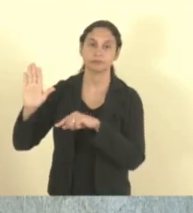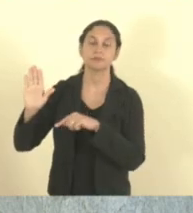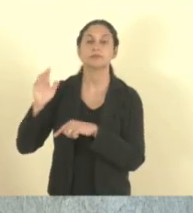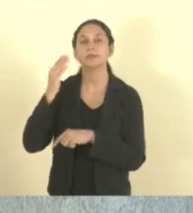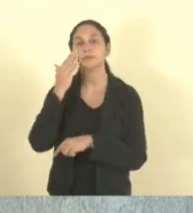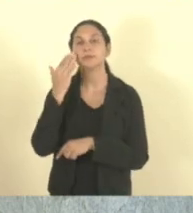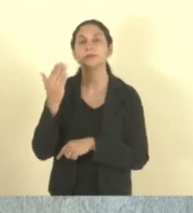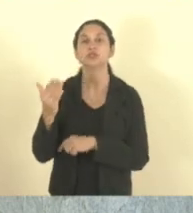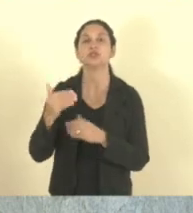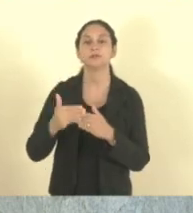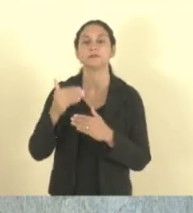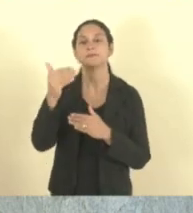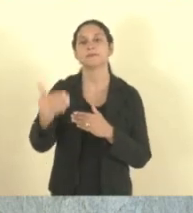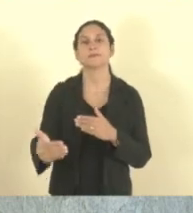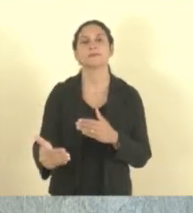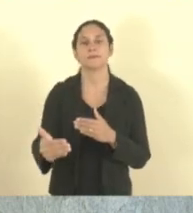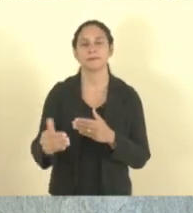gentileza.